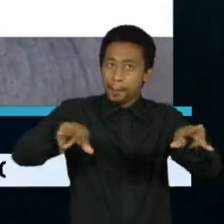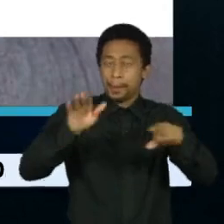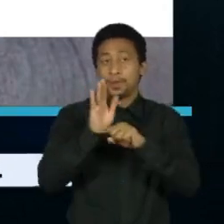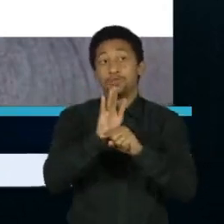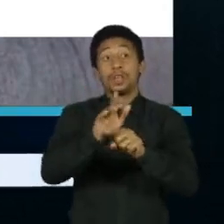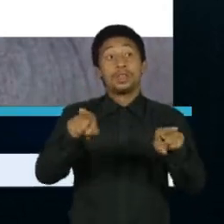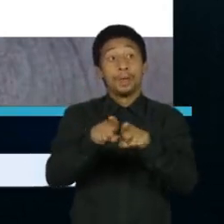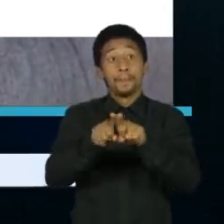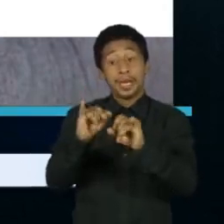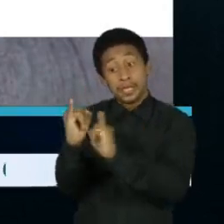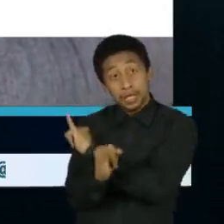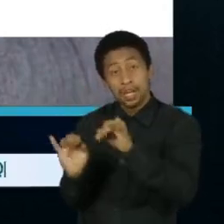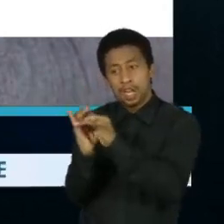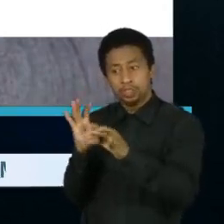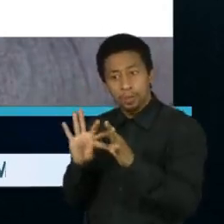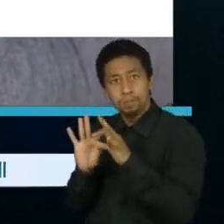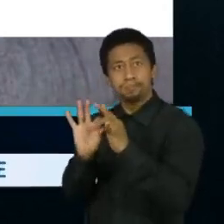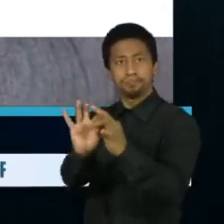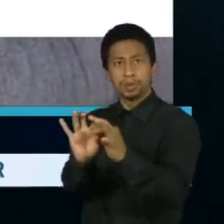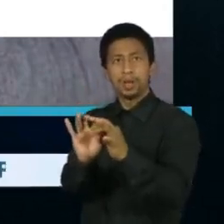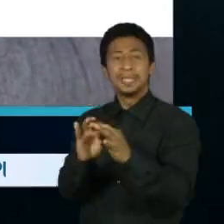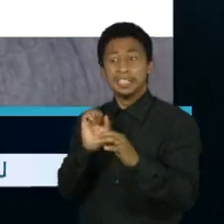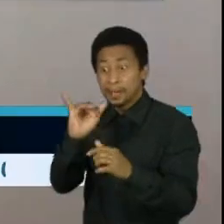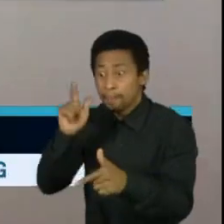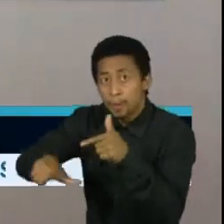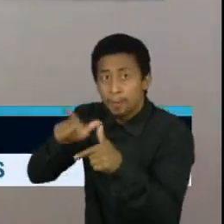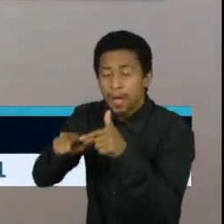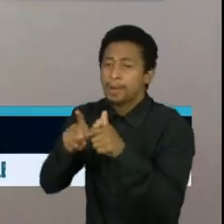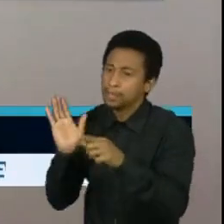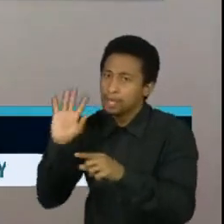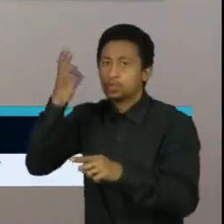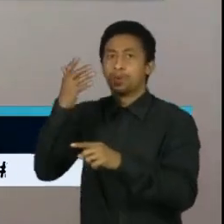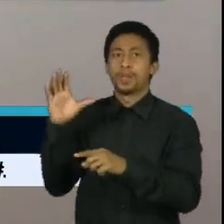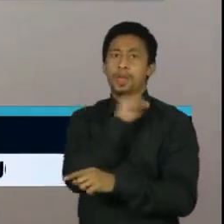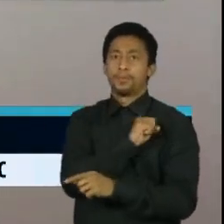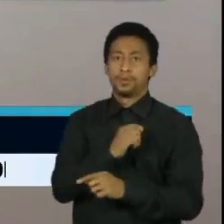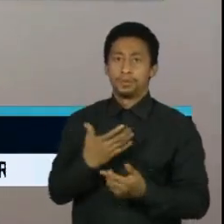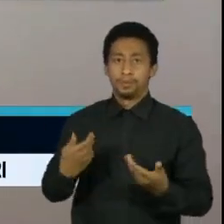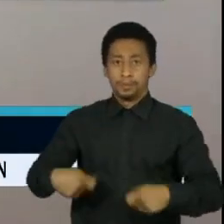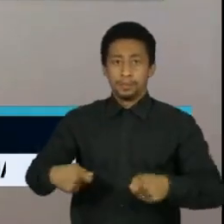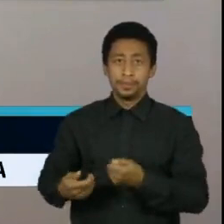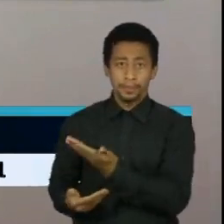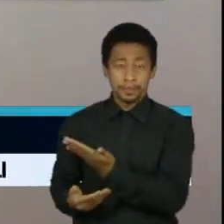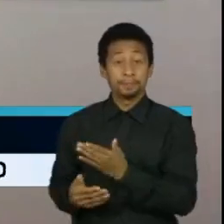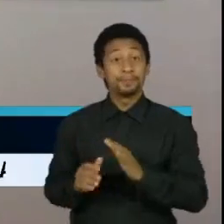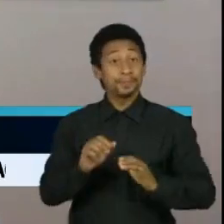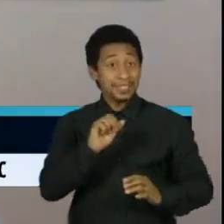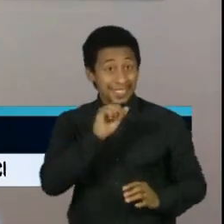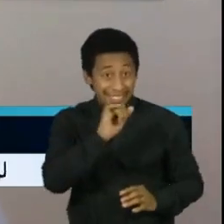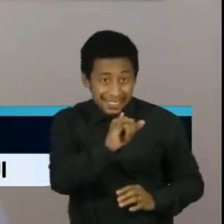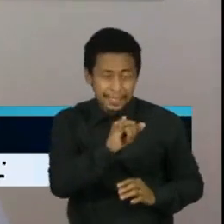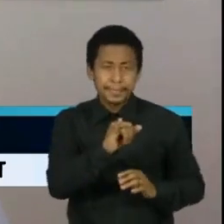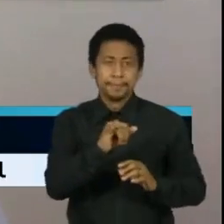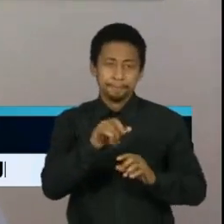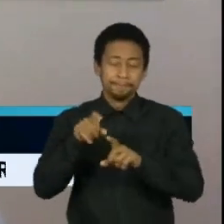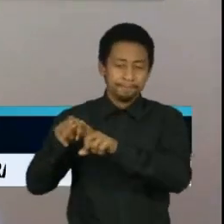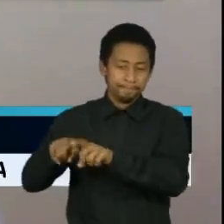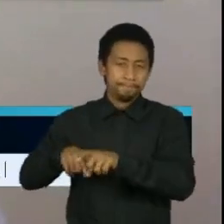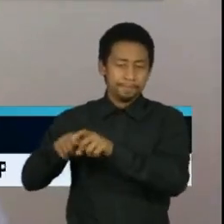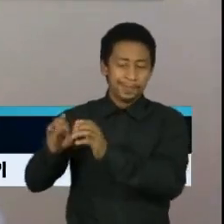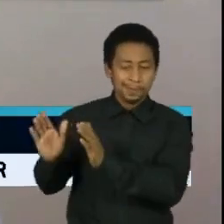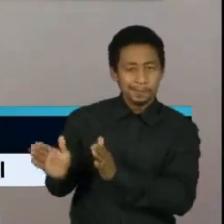uma resposta mais rápida no caso de problemas. Dar esse choque, se tiver uma produção menos